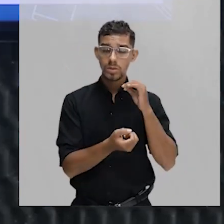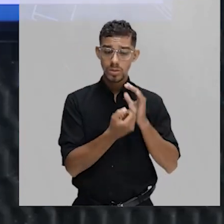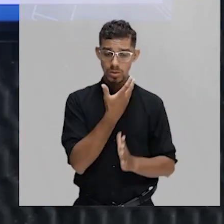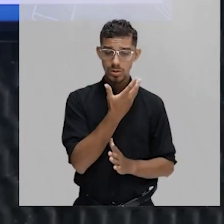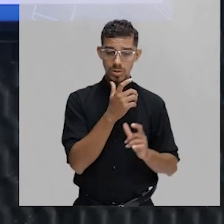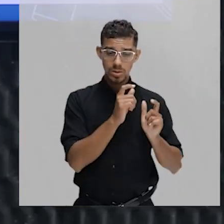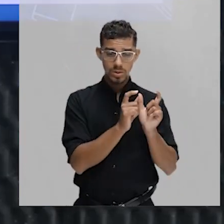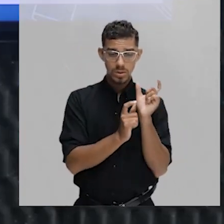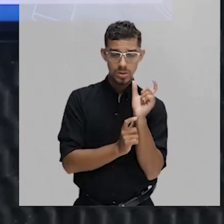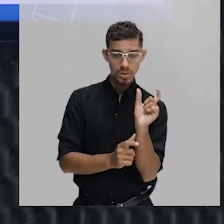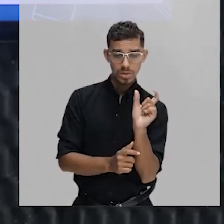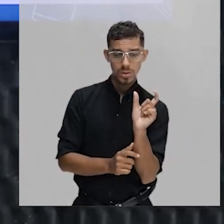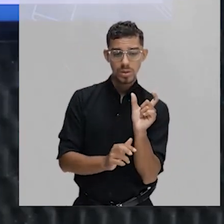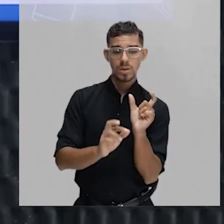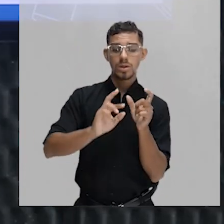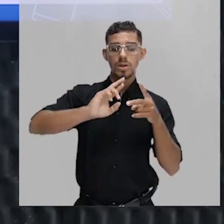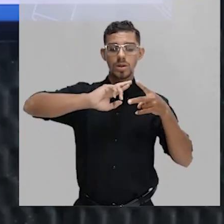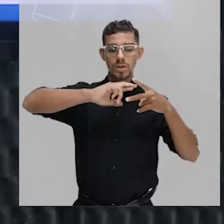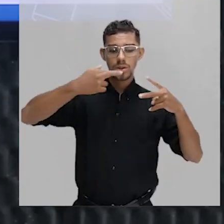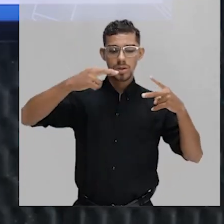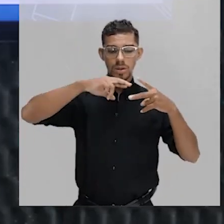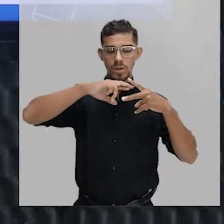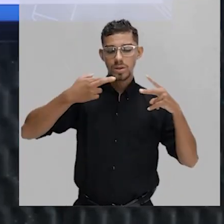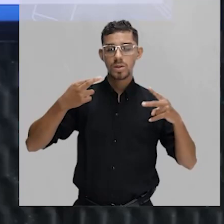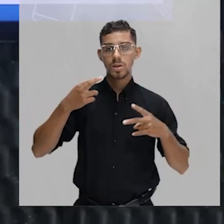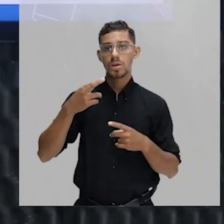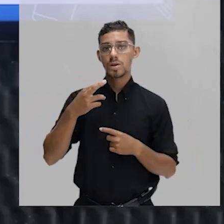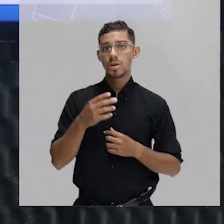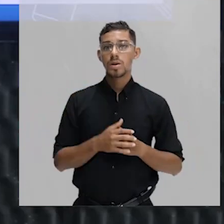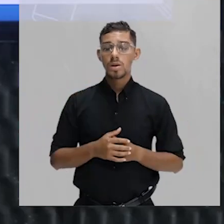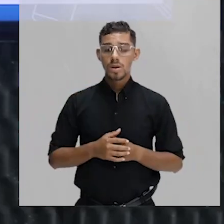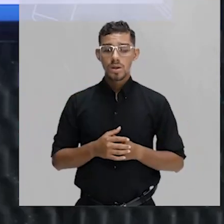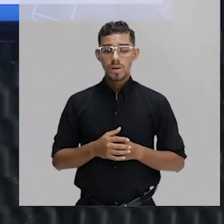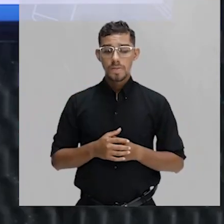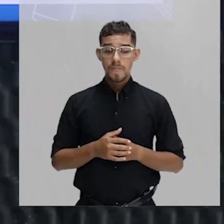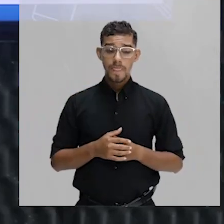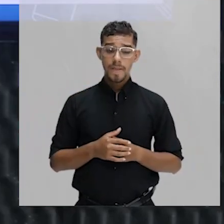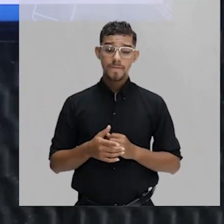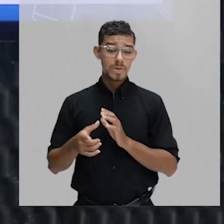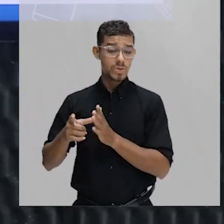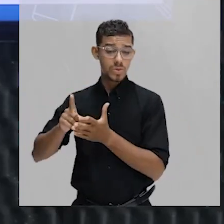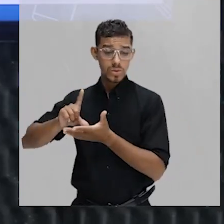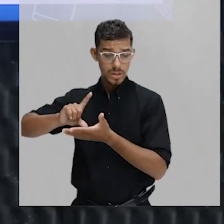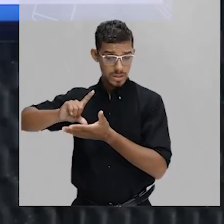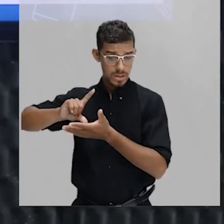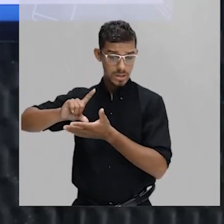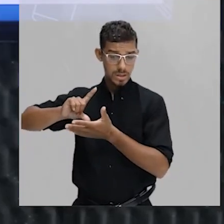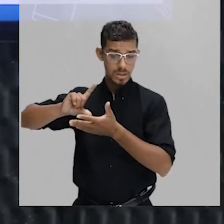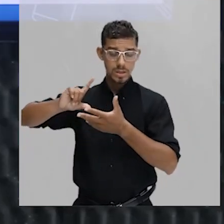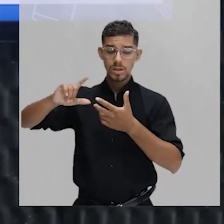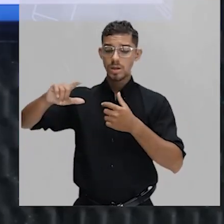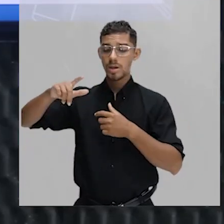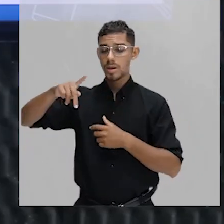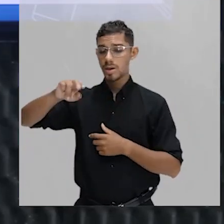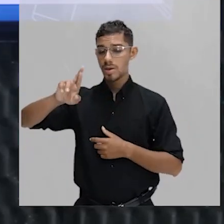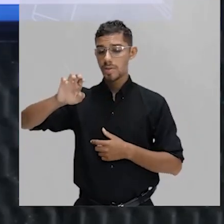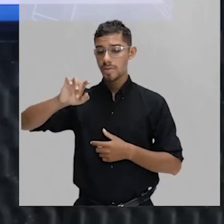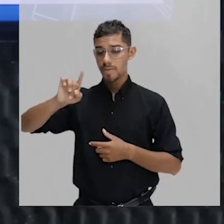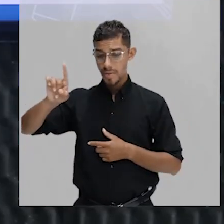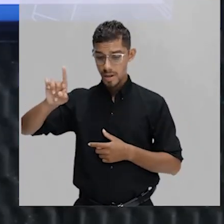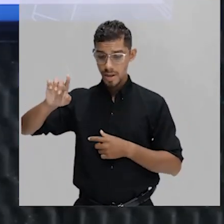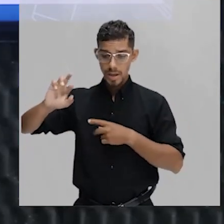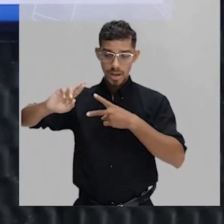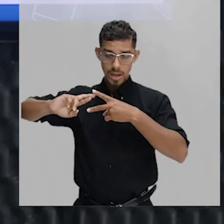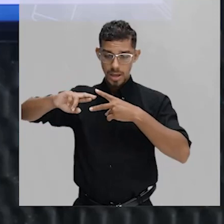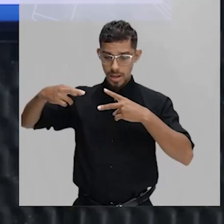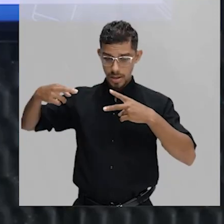molécula de RNA primário. Um pré-RNA. Esse pré-RNA, ele